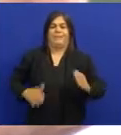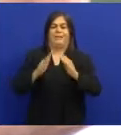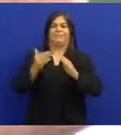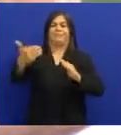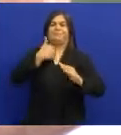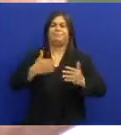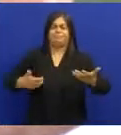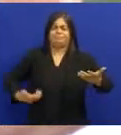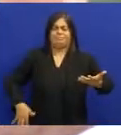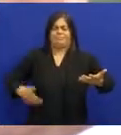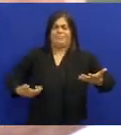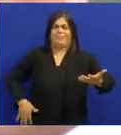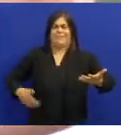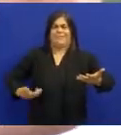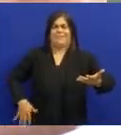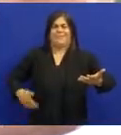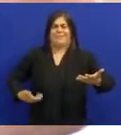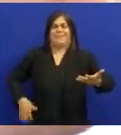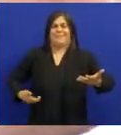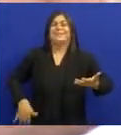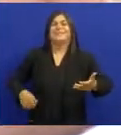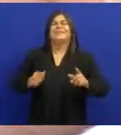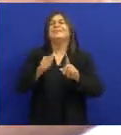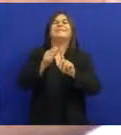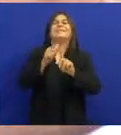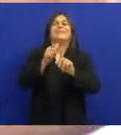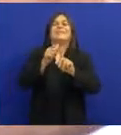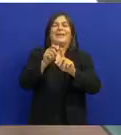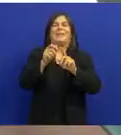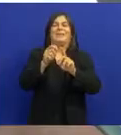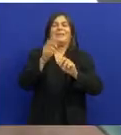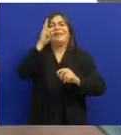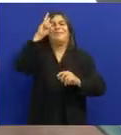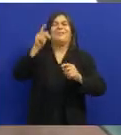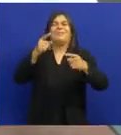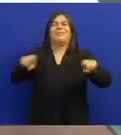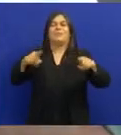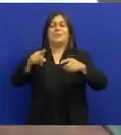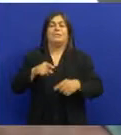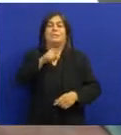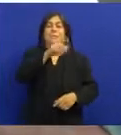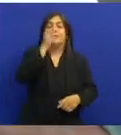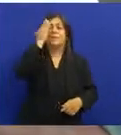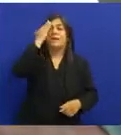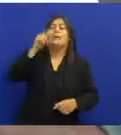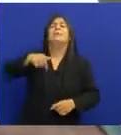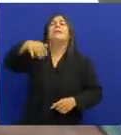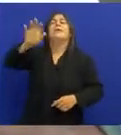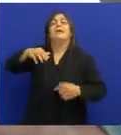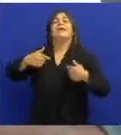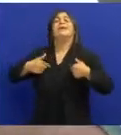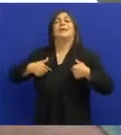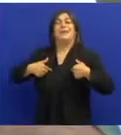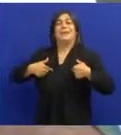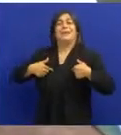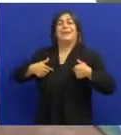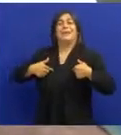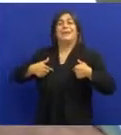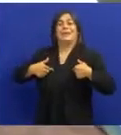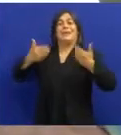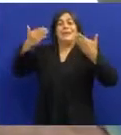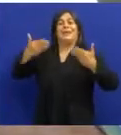E ensinou Eu me lembro de uma música Que ele estava recidando Lá em casa Vocês sabem Quem sou eu